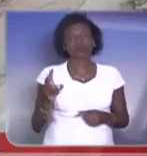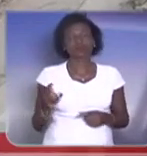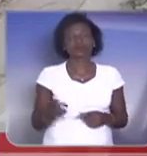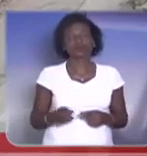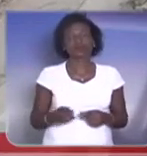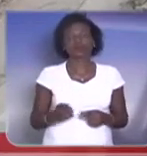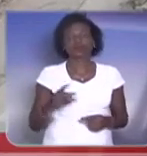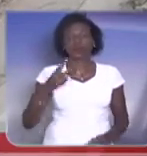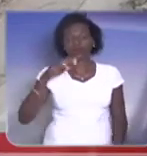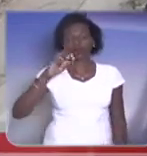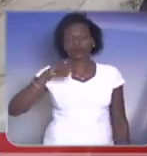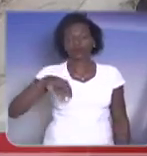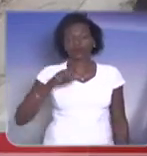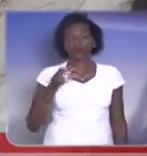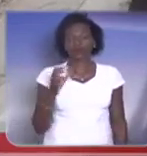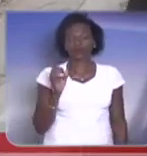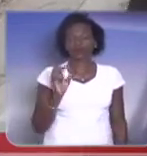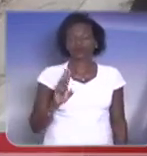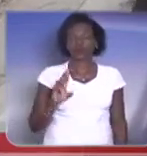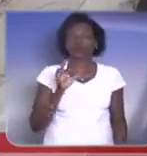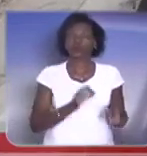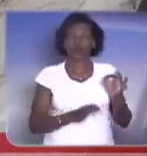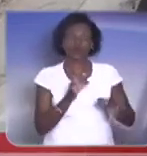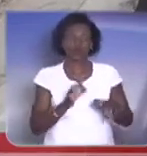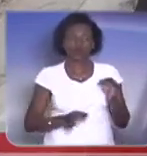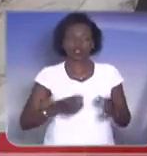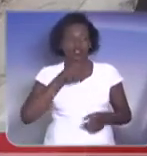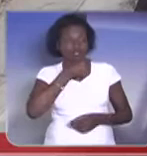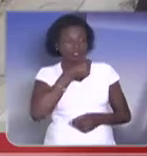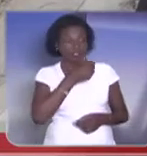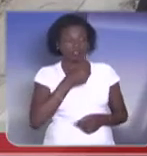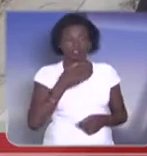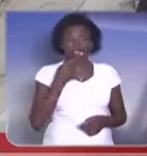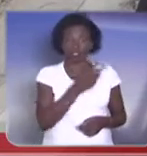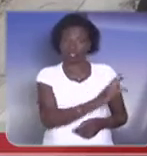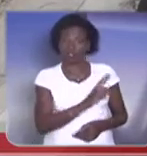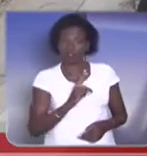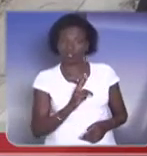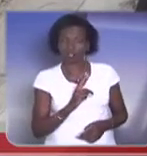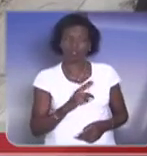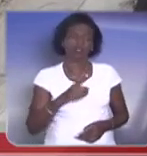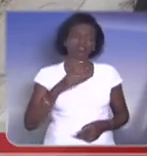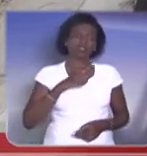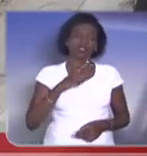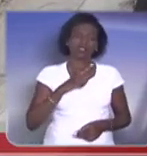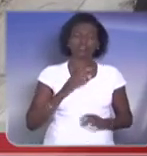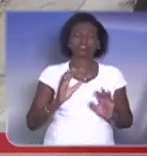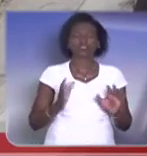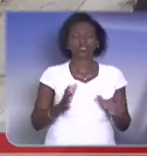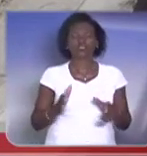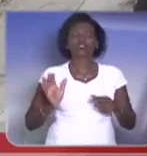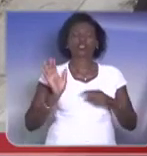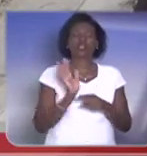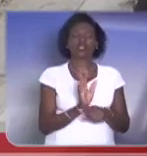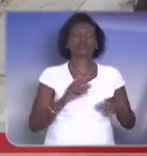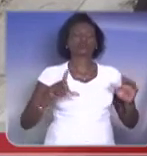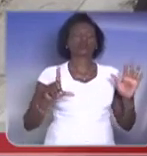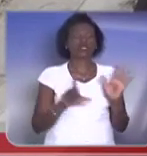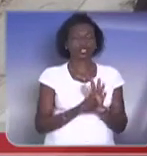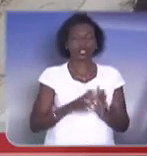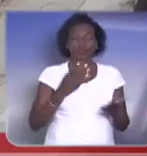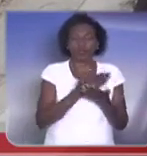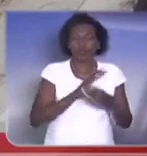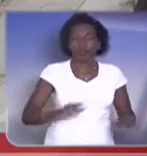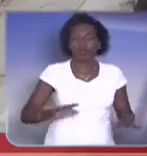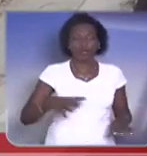próprio promotor de justiça, que foi entrevistado nessa ocorrência, ele disse, como já existem os meios legais para acabar com os abusos,